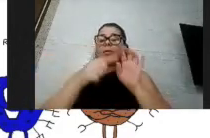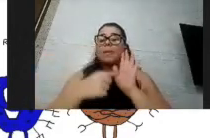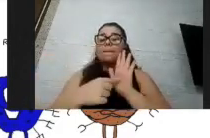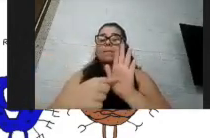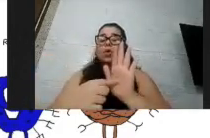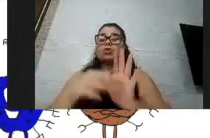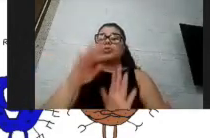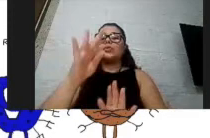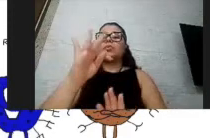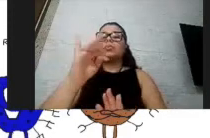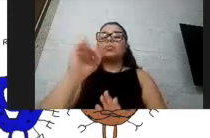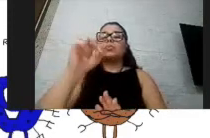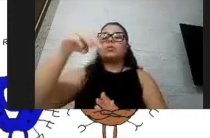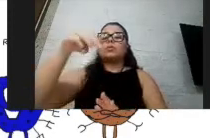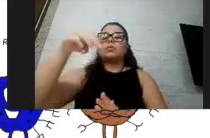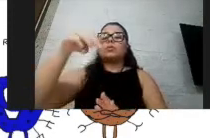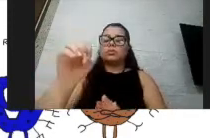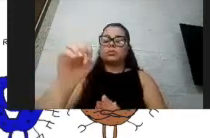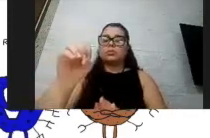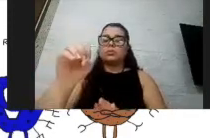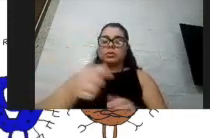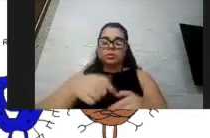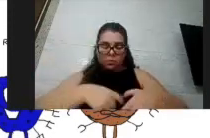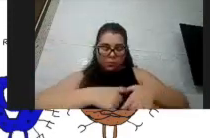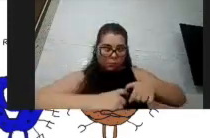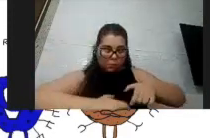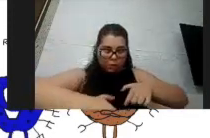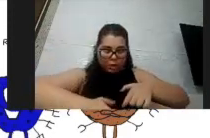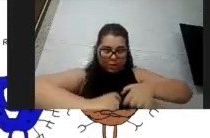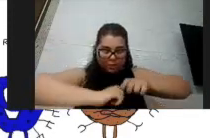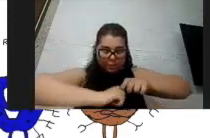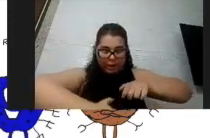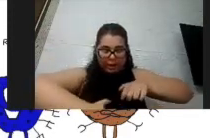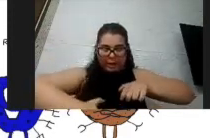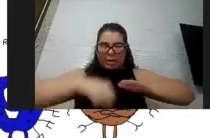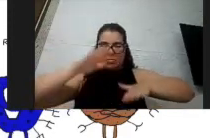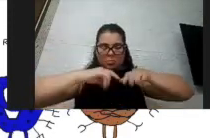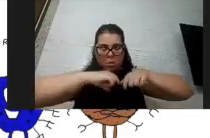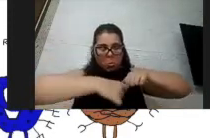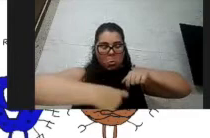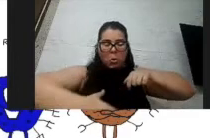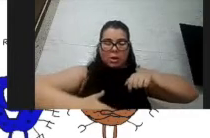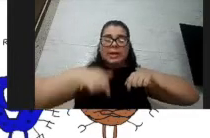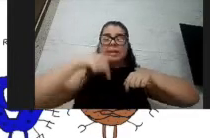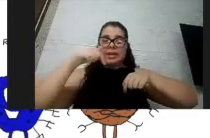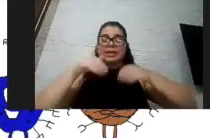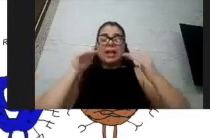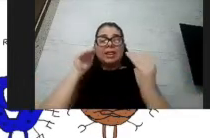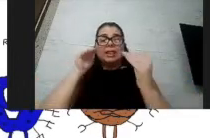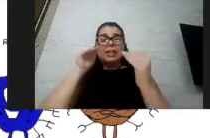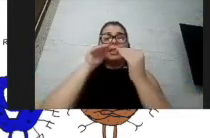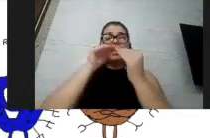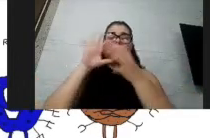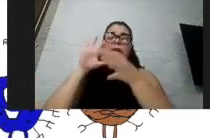um órgão aqui que fica no tórax entre os pulmões e na frente do coração que tem relação com a imunidade, e